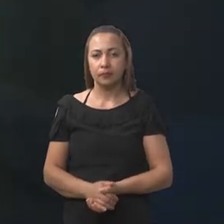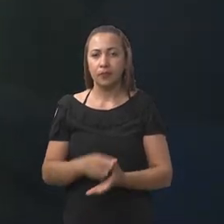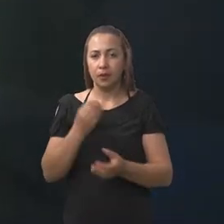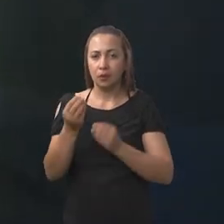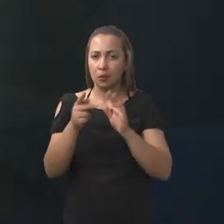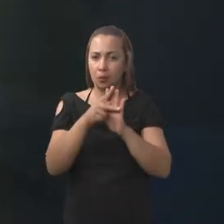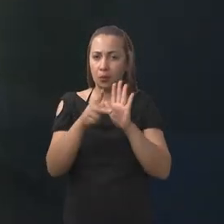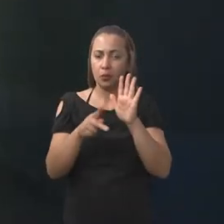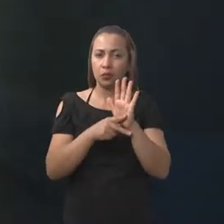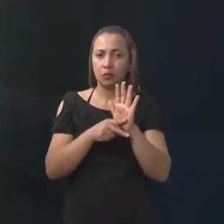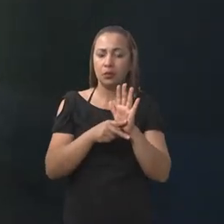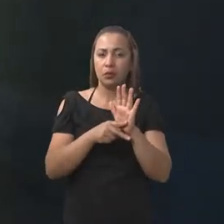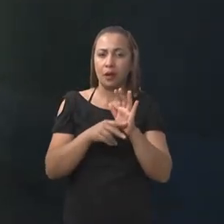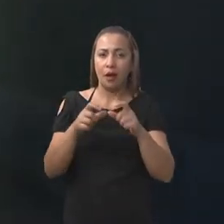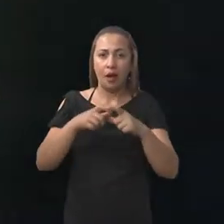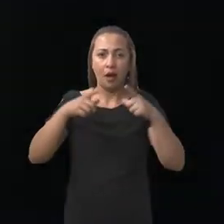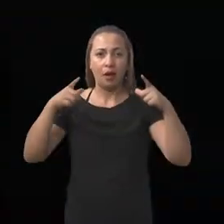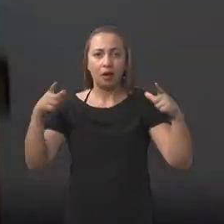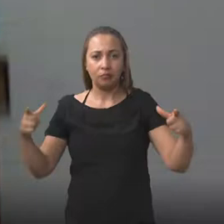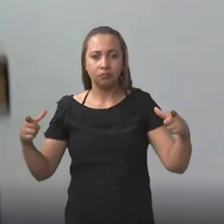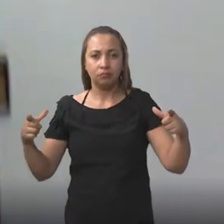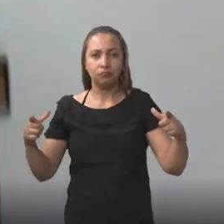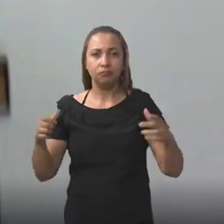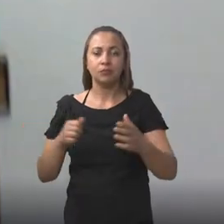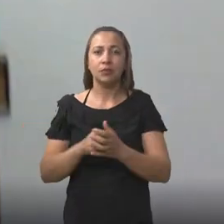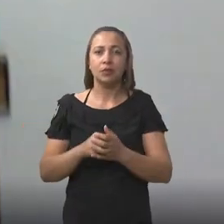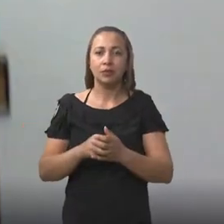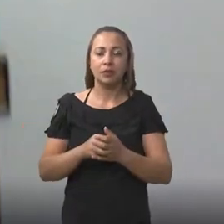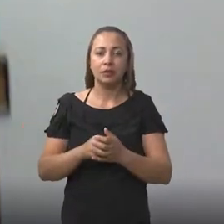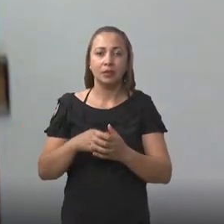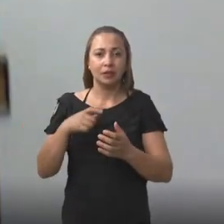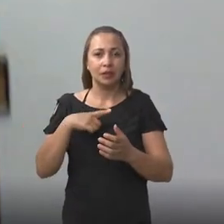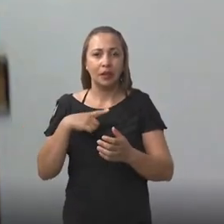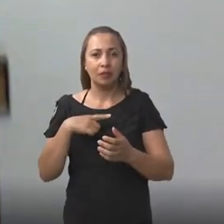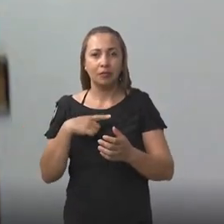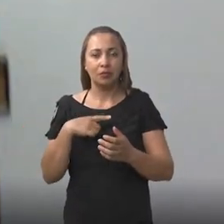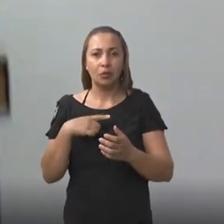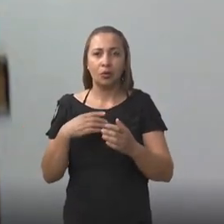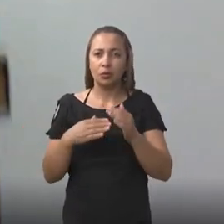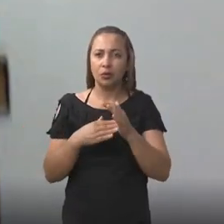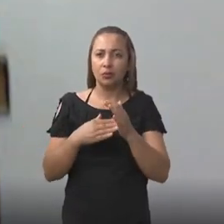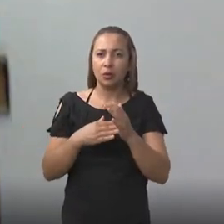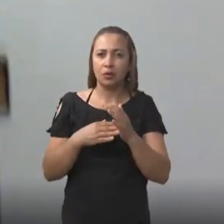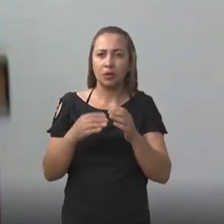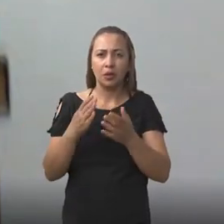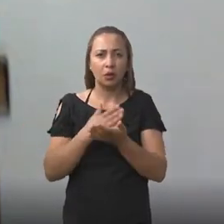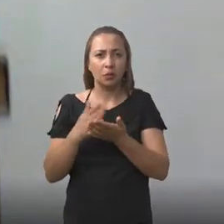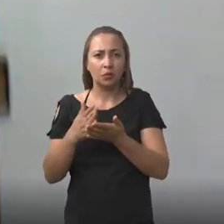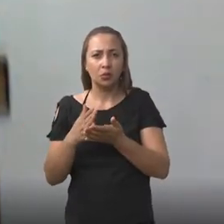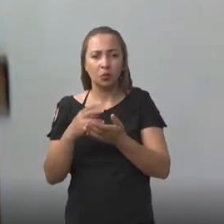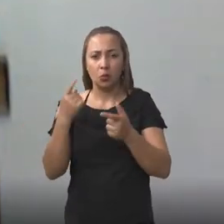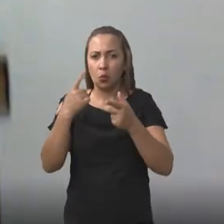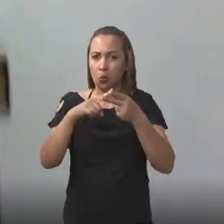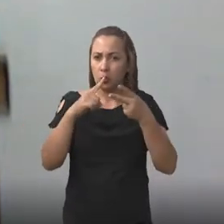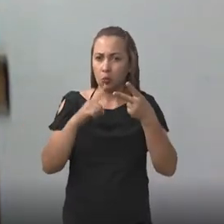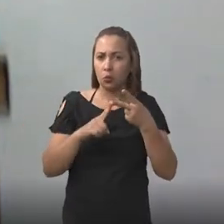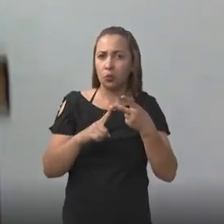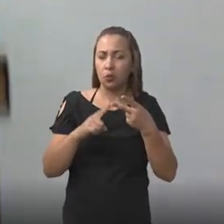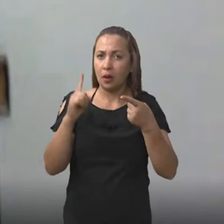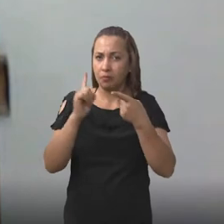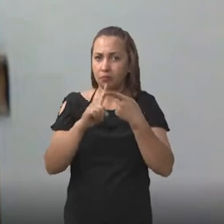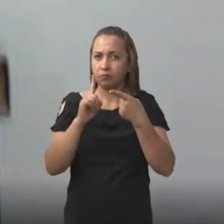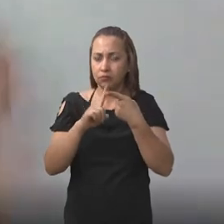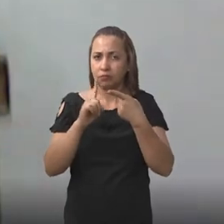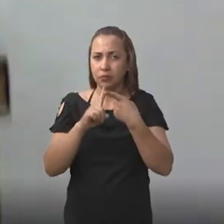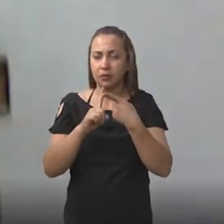Como o projeto Elapsed é bem grande, bem amplo, é um instrumento que são compostos por duas etapas.